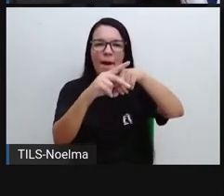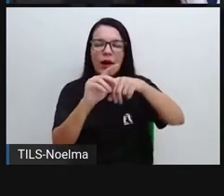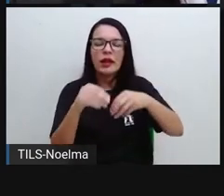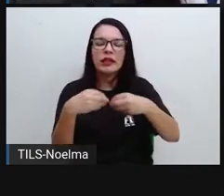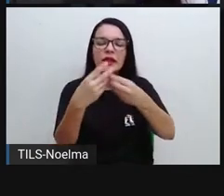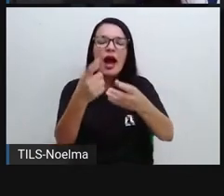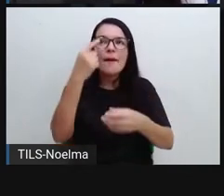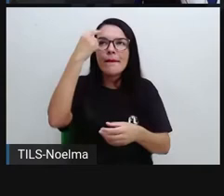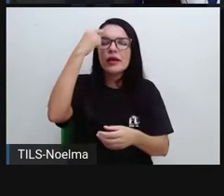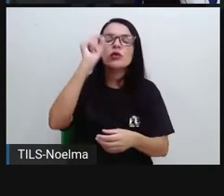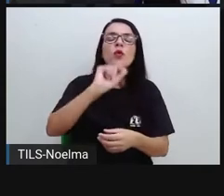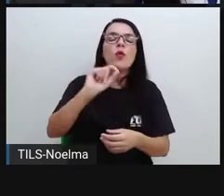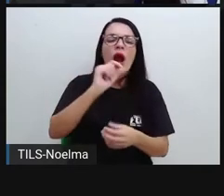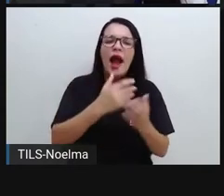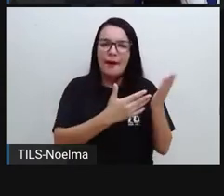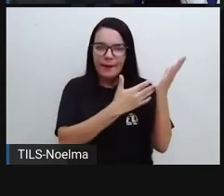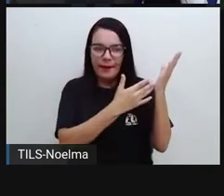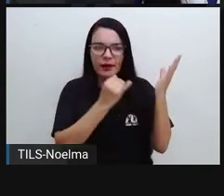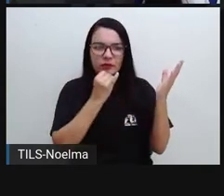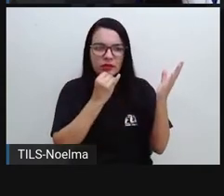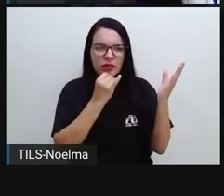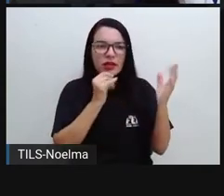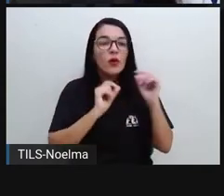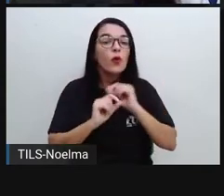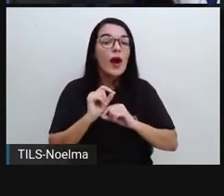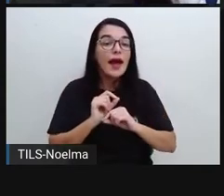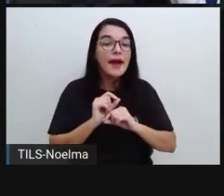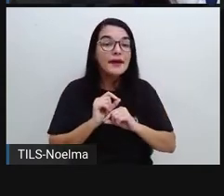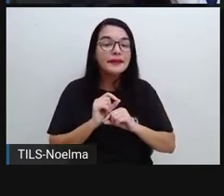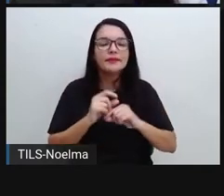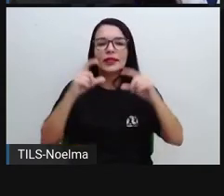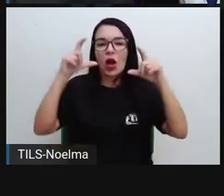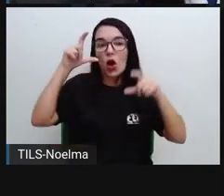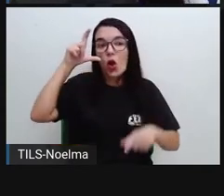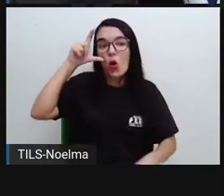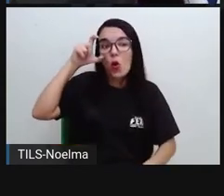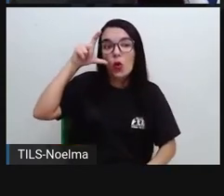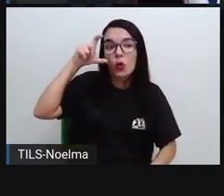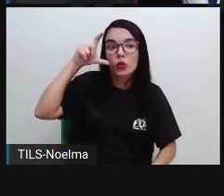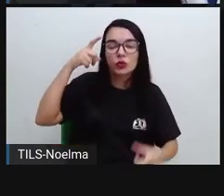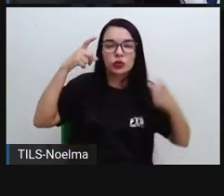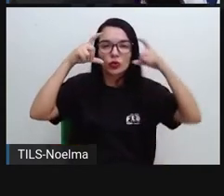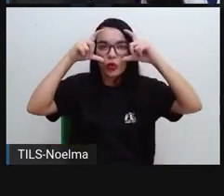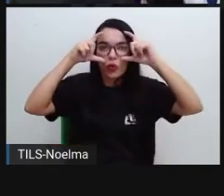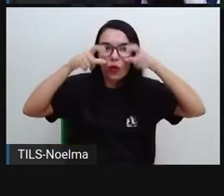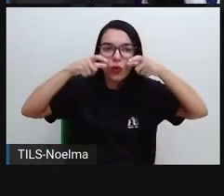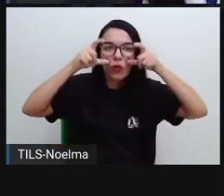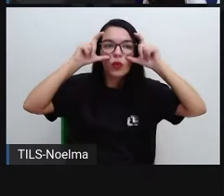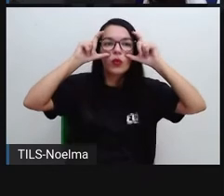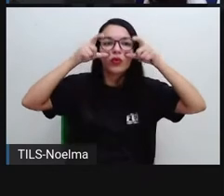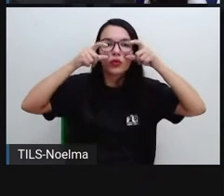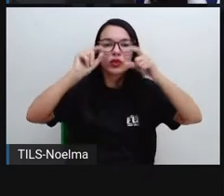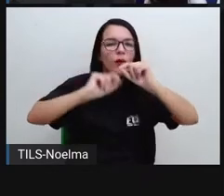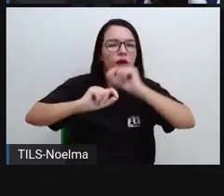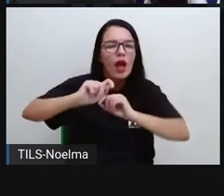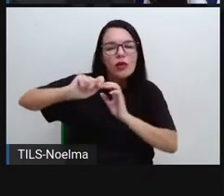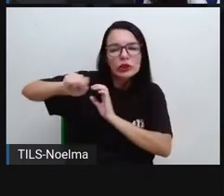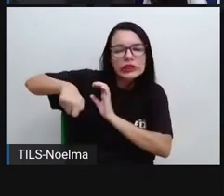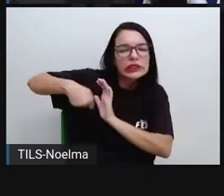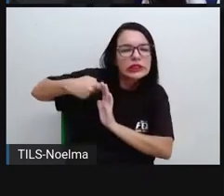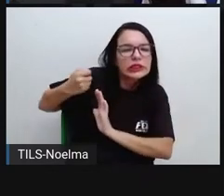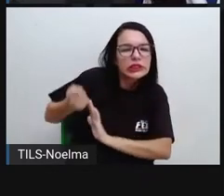coruja, né? E a gente tem a coruja como um símbolo da sabedoria, né? E lá se